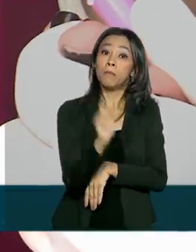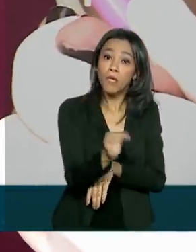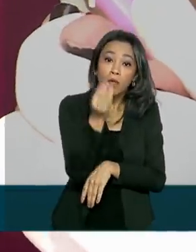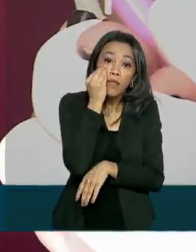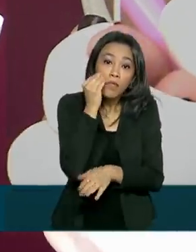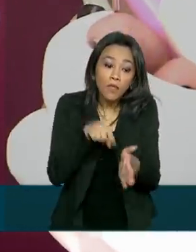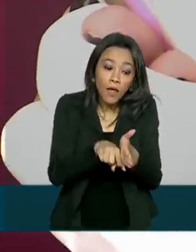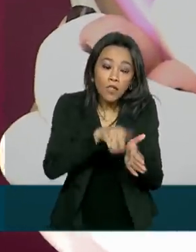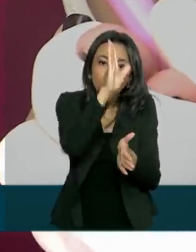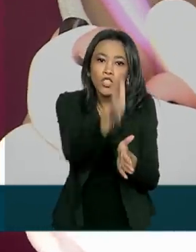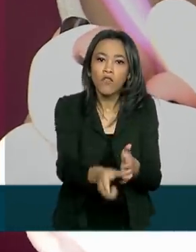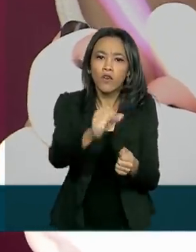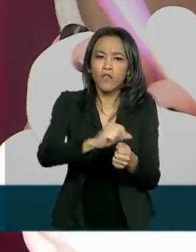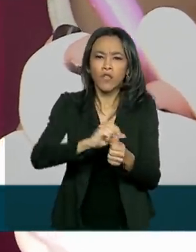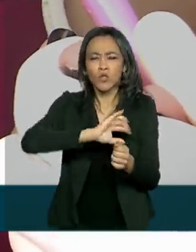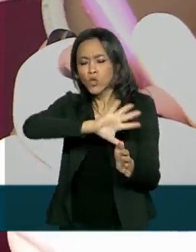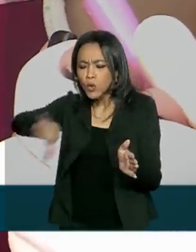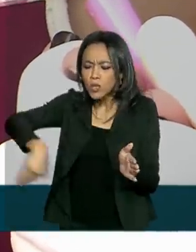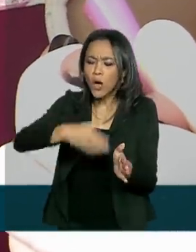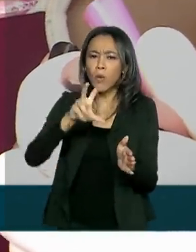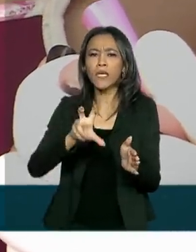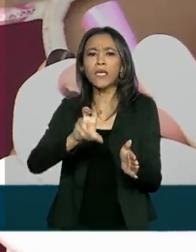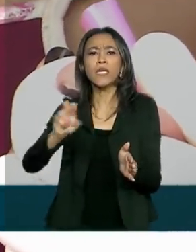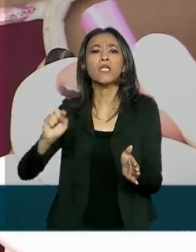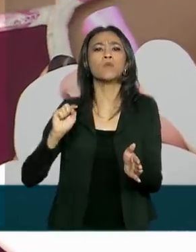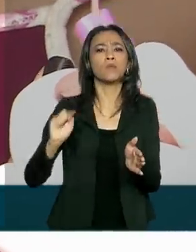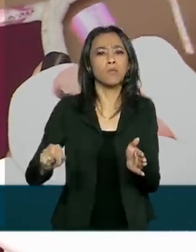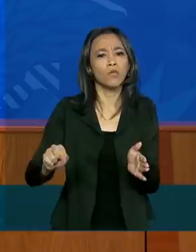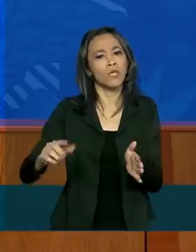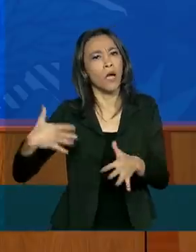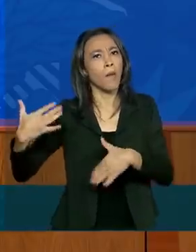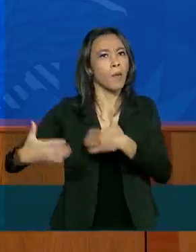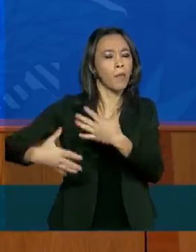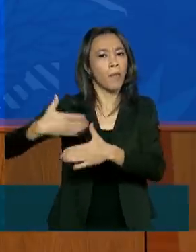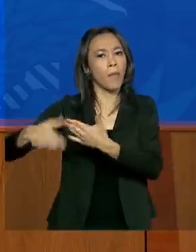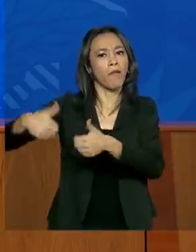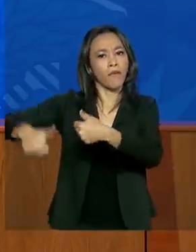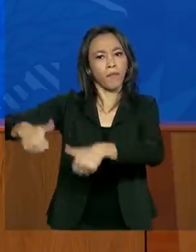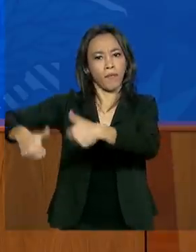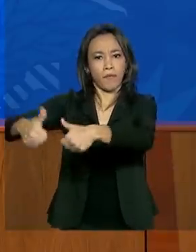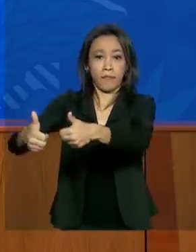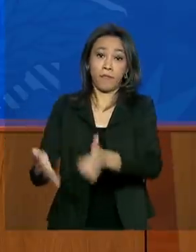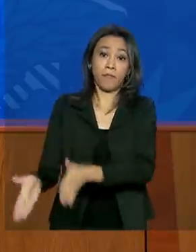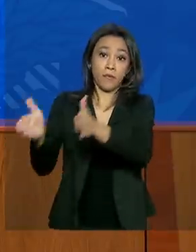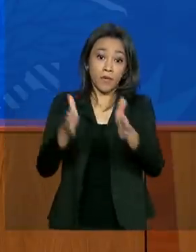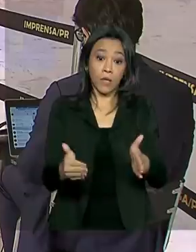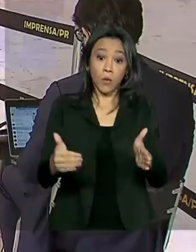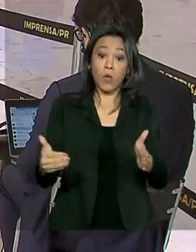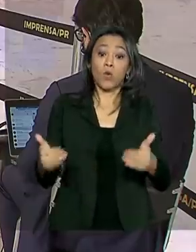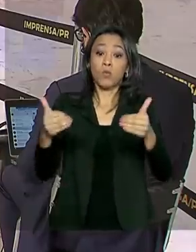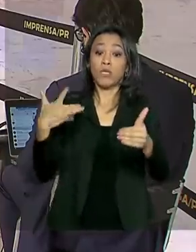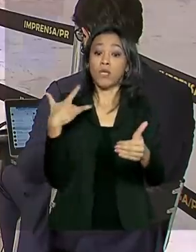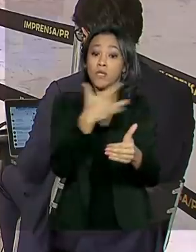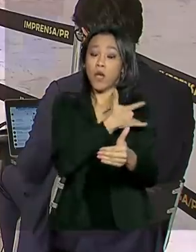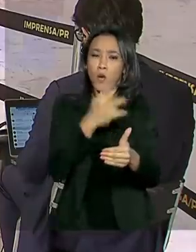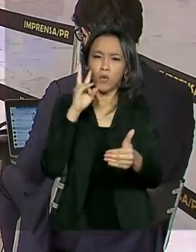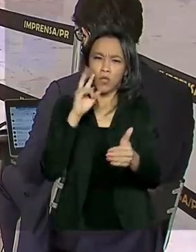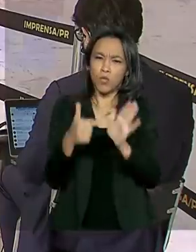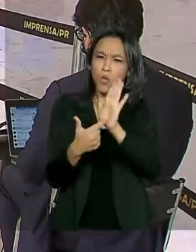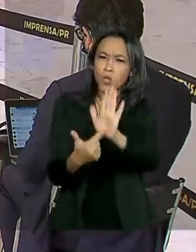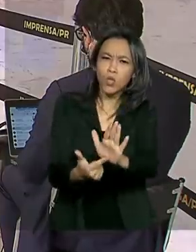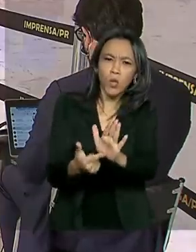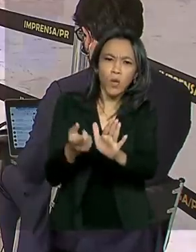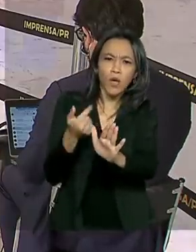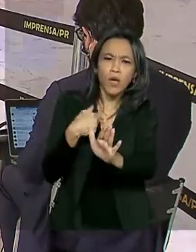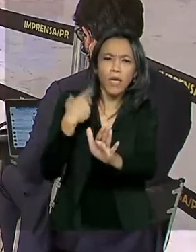realizados, de um total de 500 mil que estão em processamento. O Ministério da Saúde apontou o perfil mais comum dos óbitos por